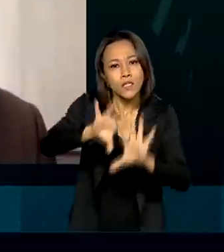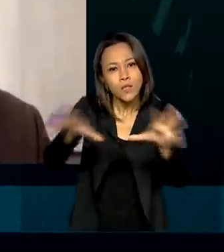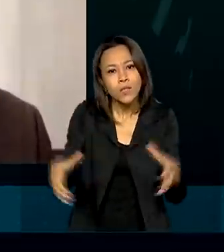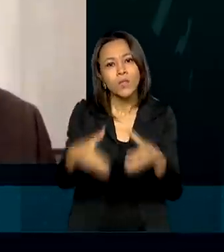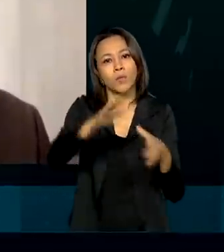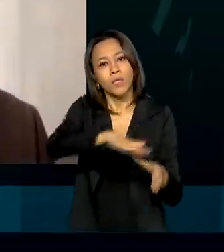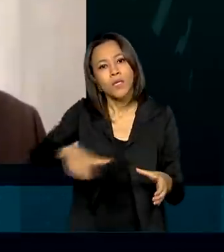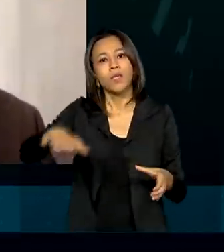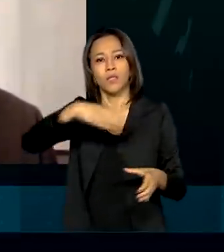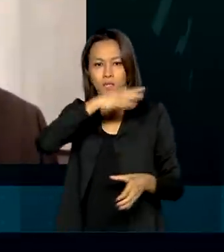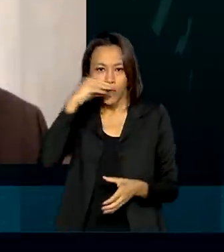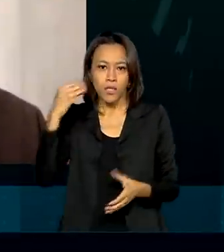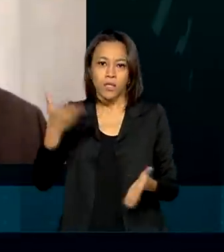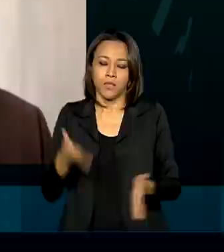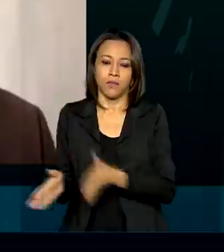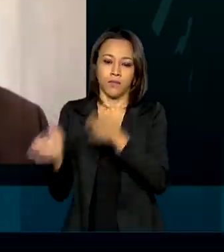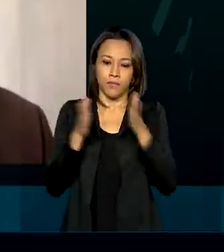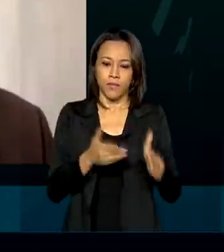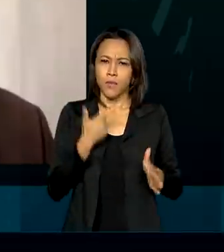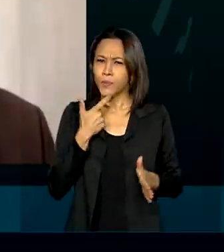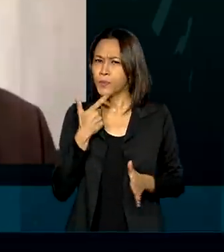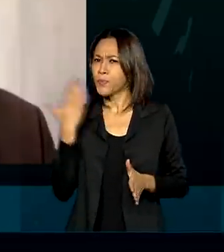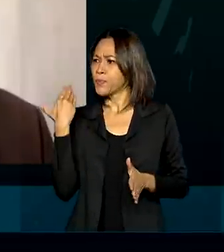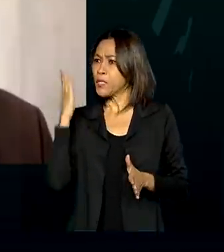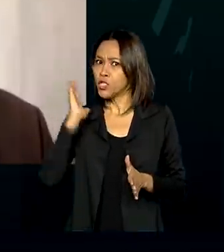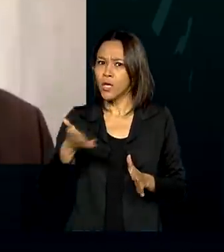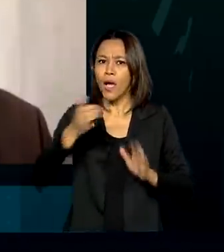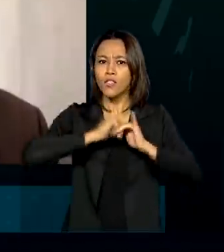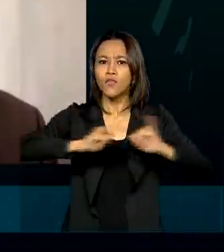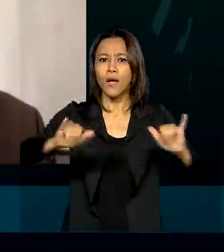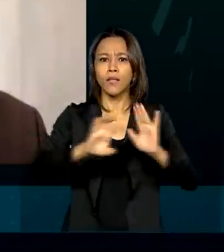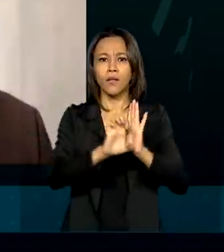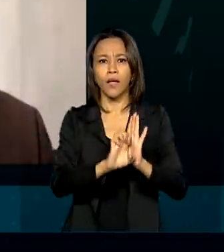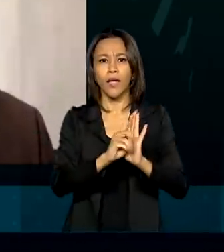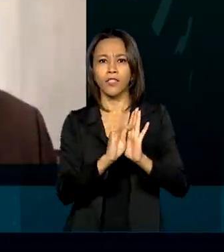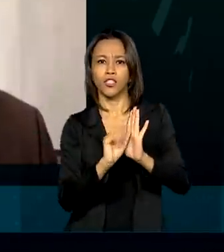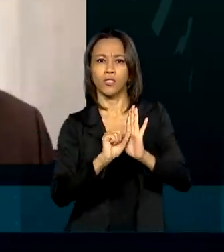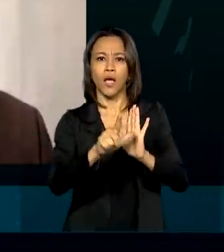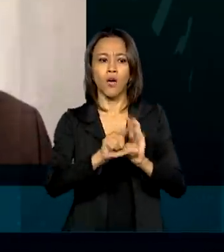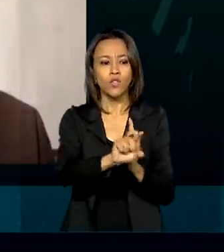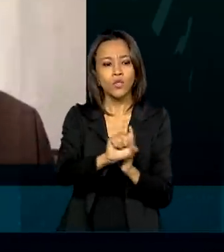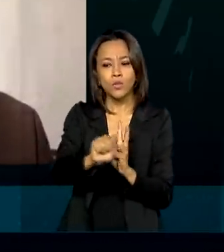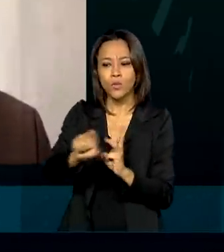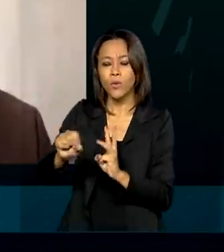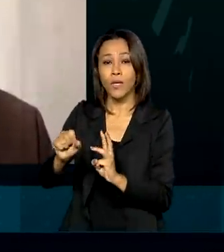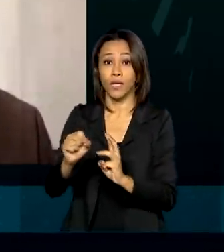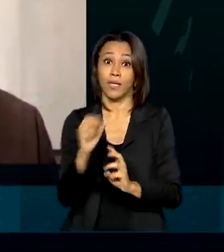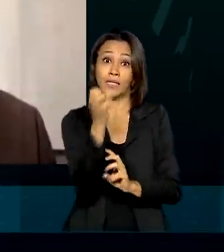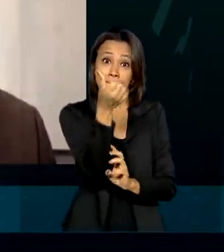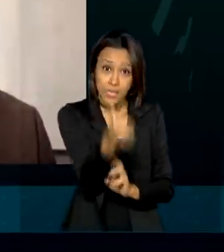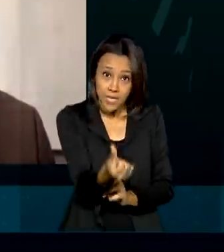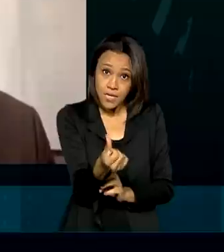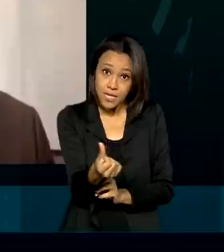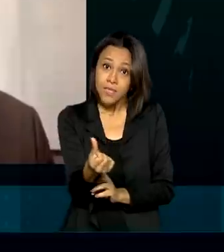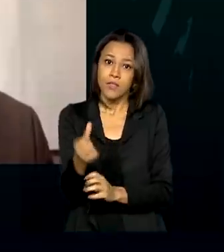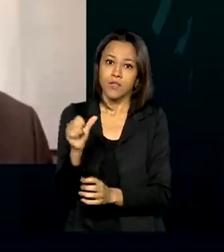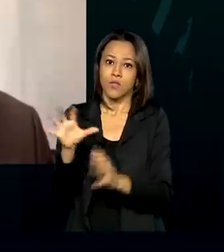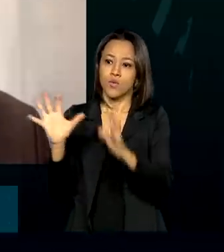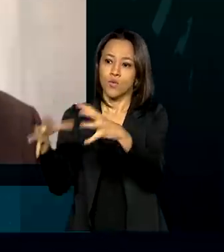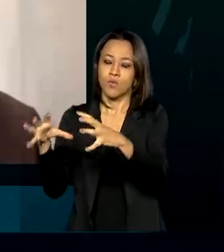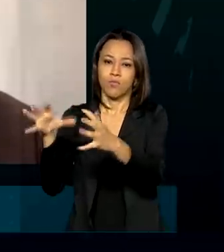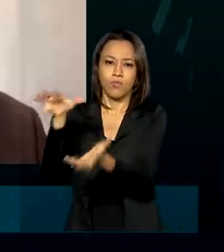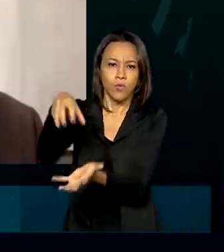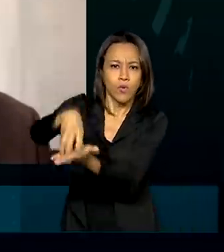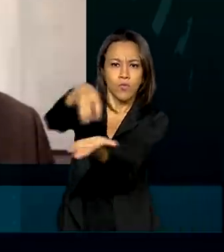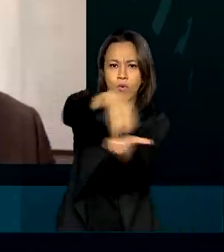Acabou de ser publicado o edital que vai selecionar seis entidades parceiras para atuarem na implantação do Programa de